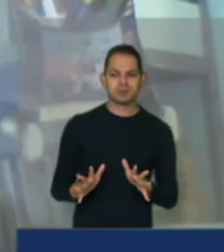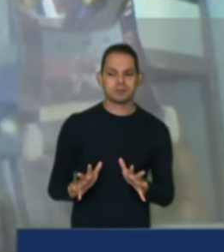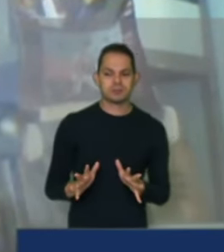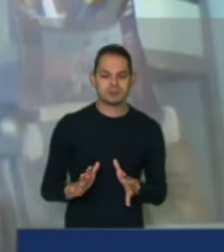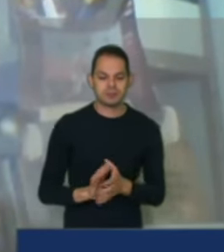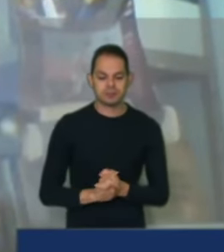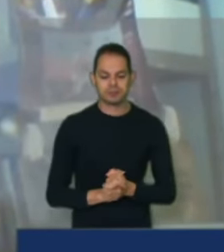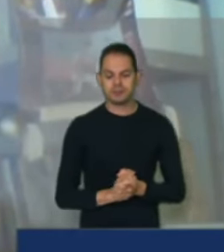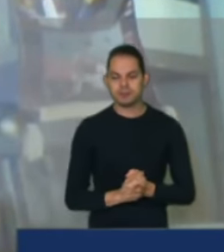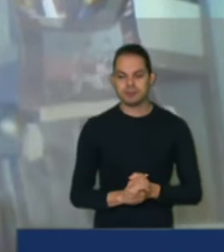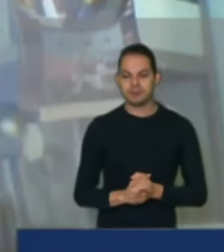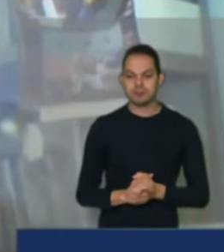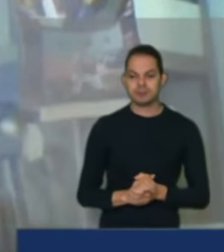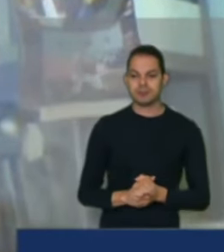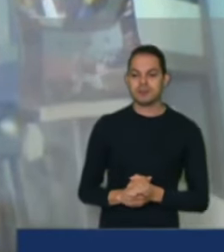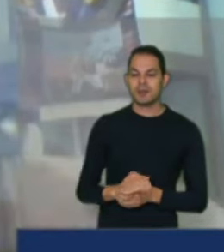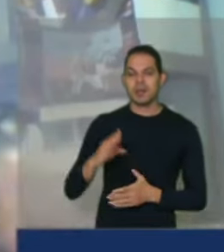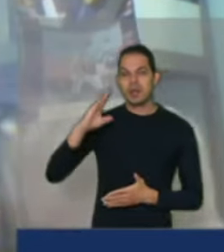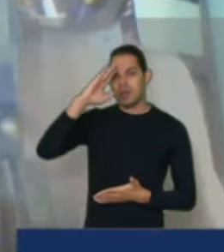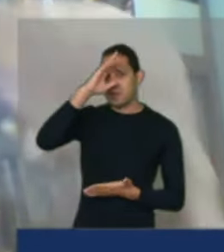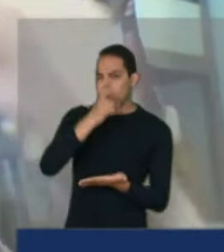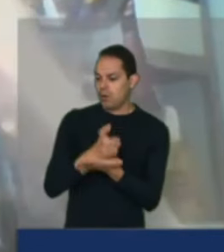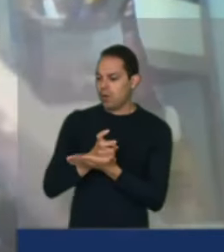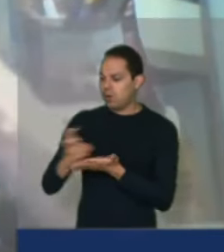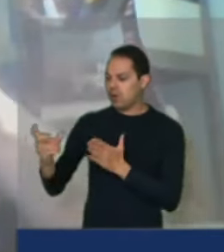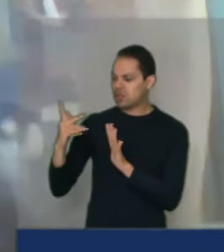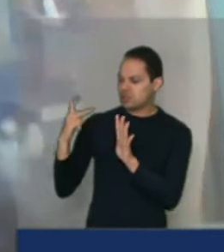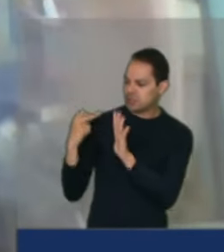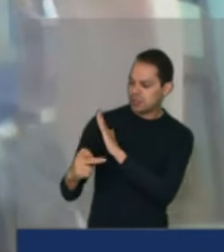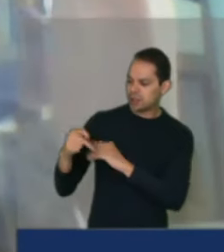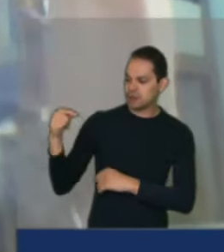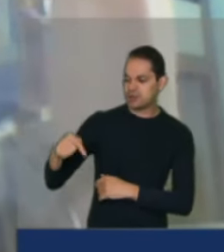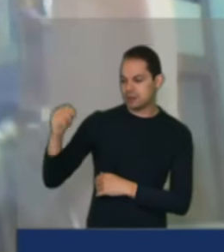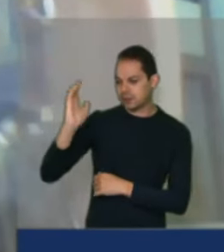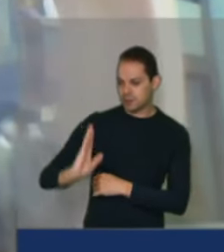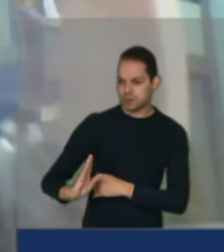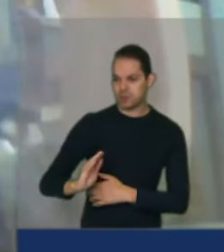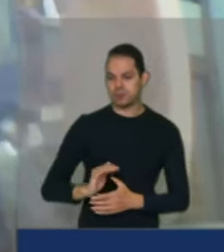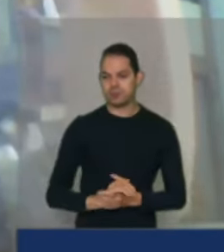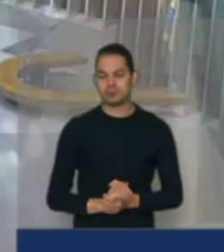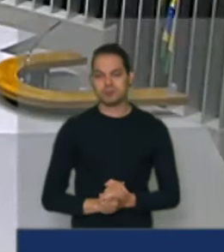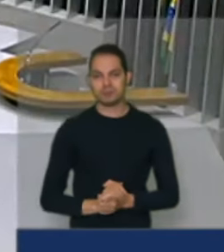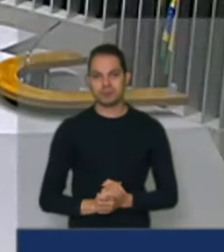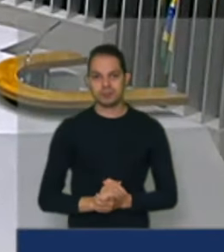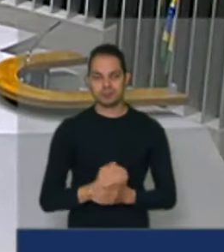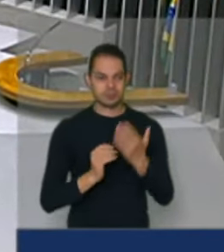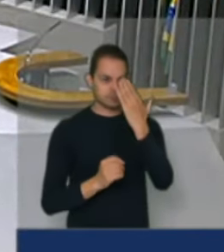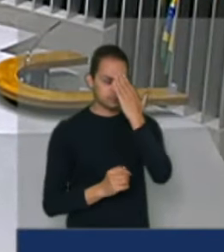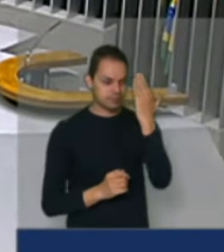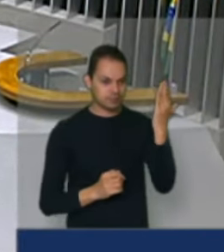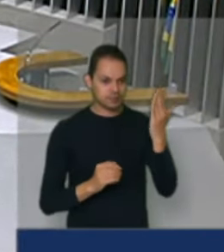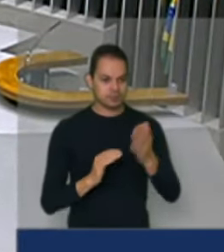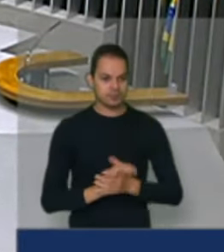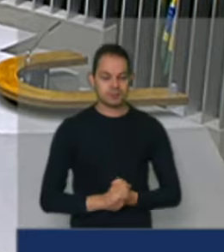Fora Bolsonaro e todos os genocidas desse país. Muito obrigado, senhora